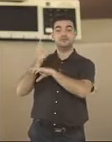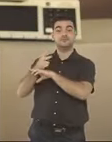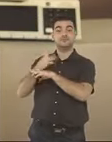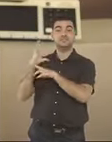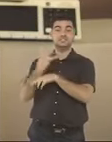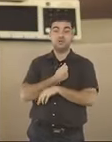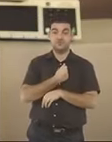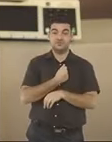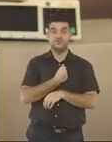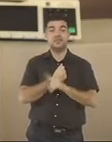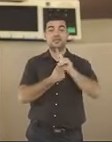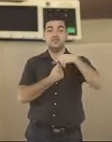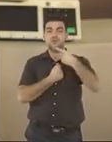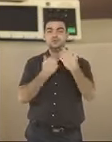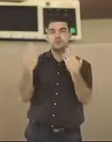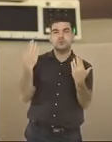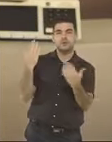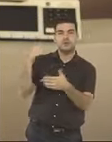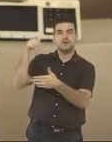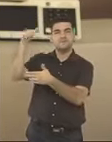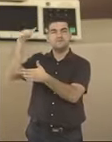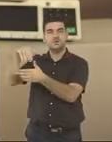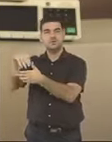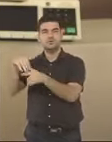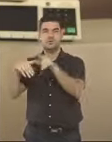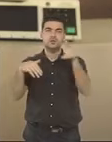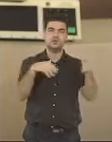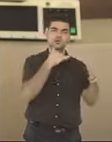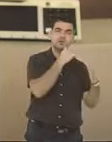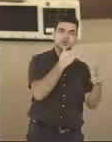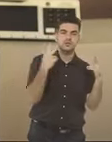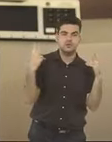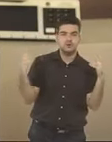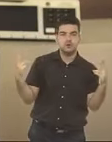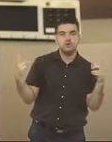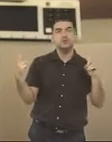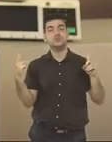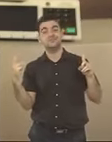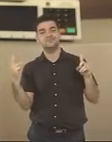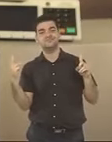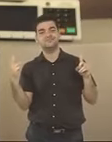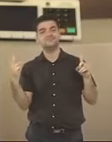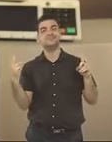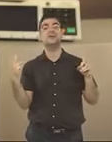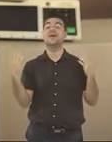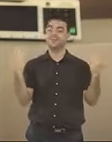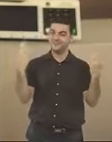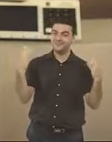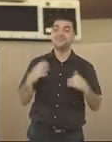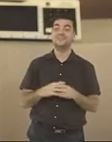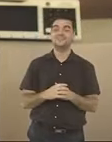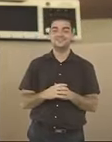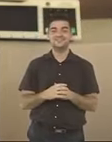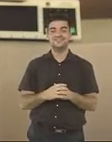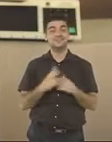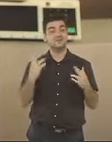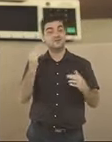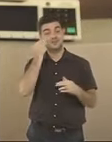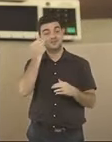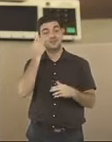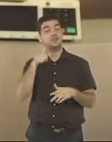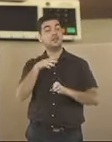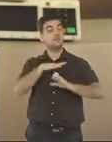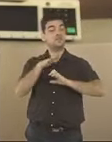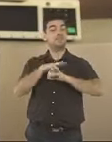Ao final, se confirma que o resultado da urna é igual ao da votação em papel, tal como atestado por uma